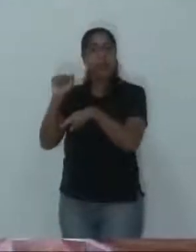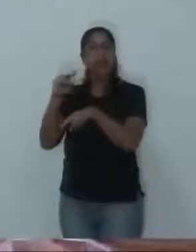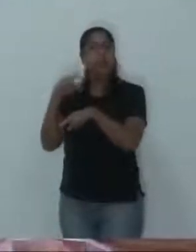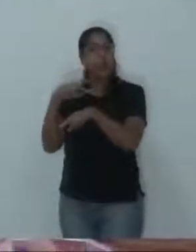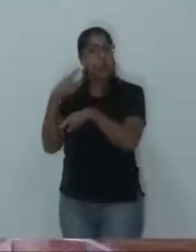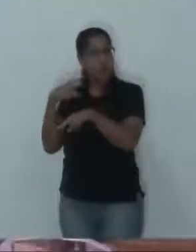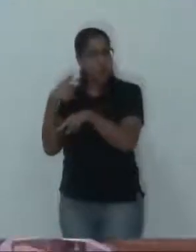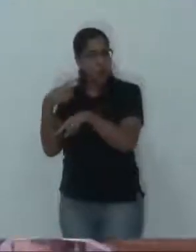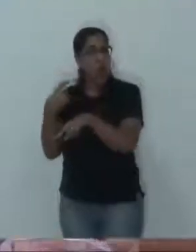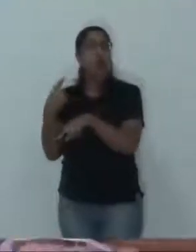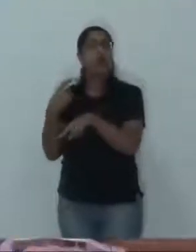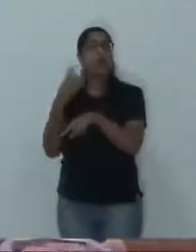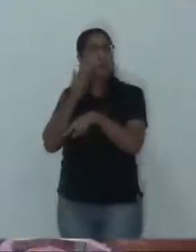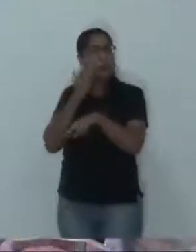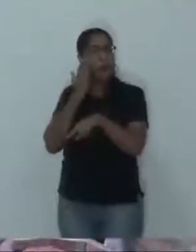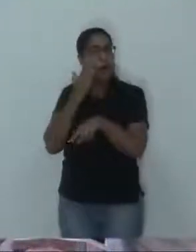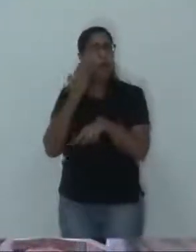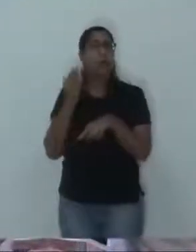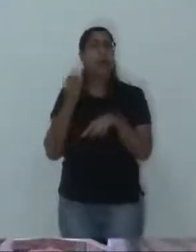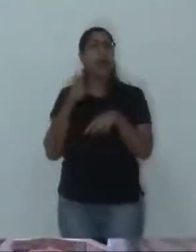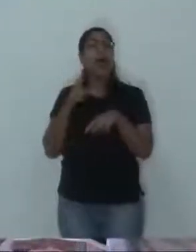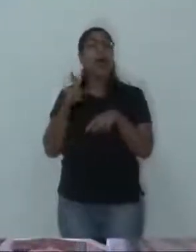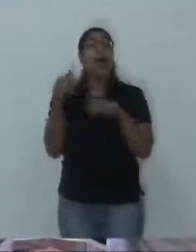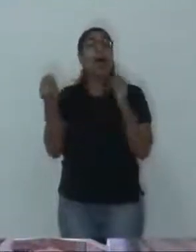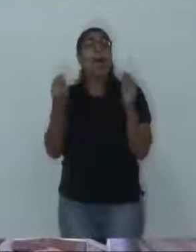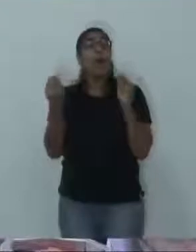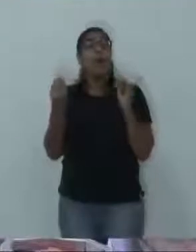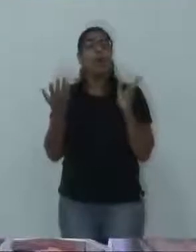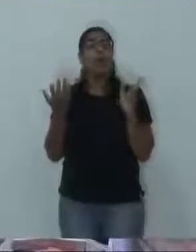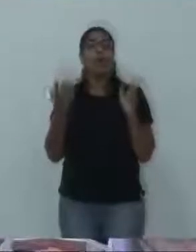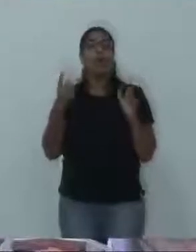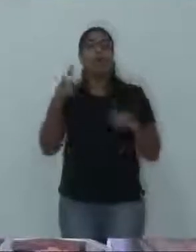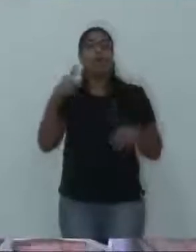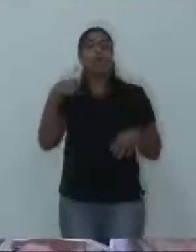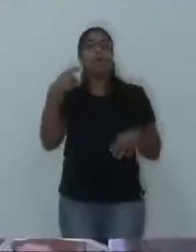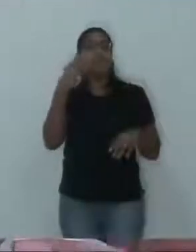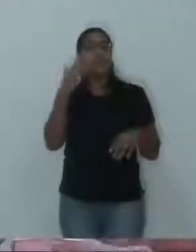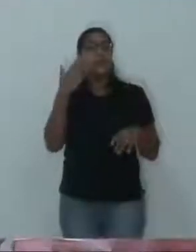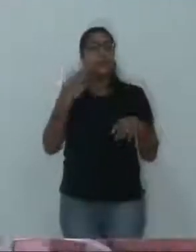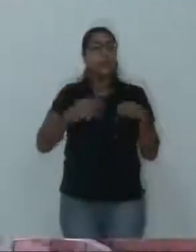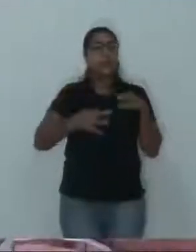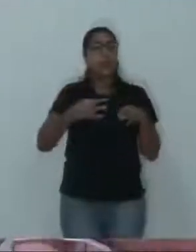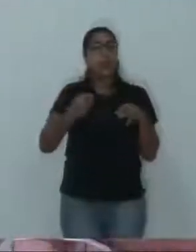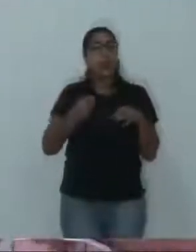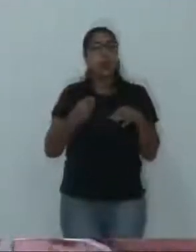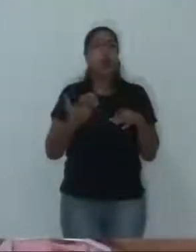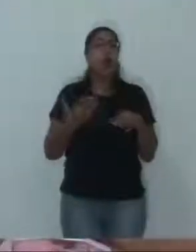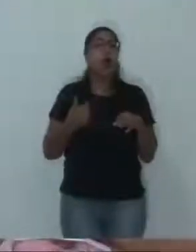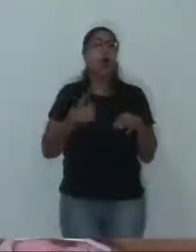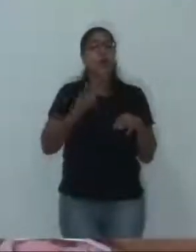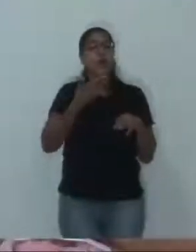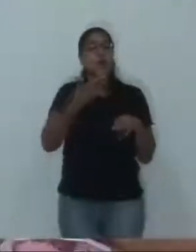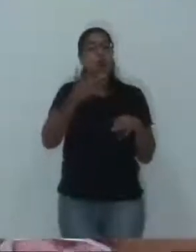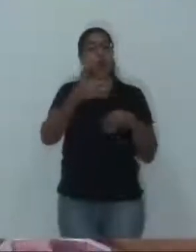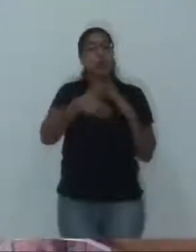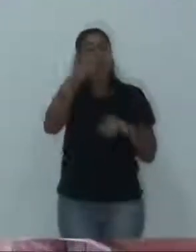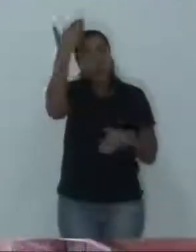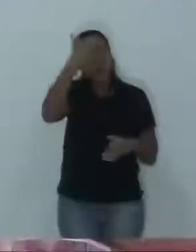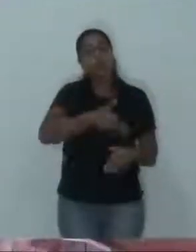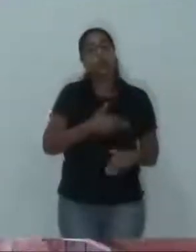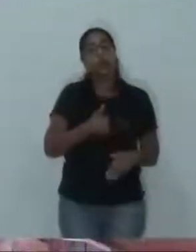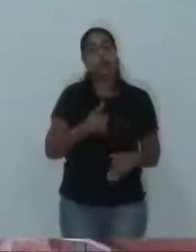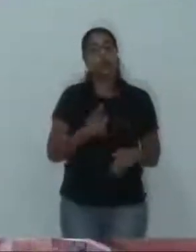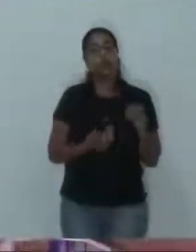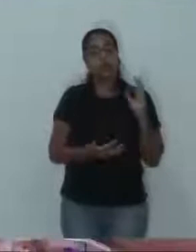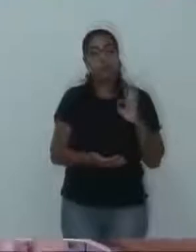alega, aprova. Agora não, aqui no meio político, as pessoas vão lá, supostas irregularidades, jogam isso no ar, e